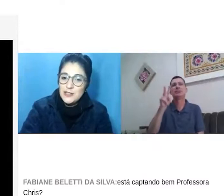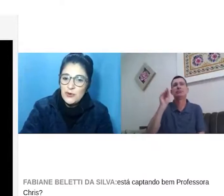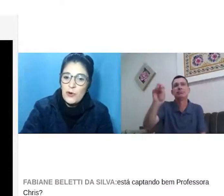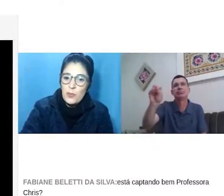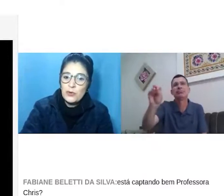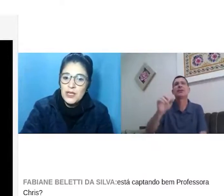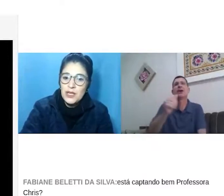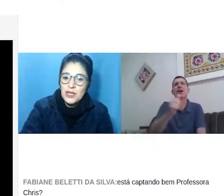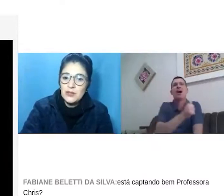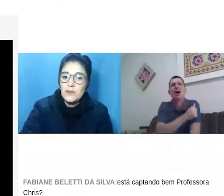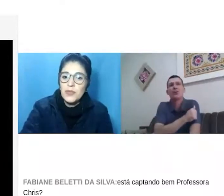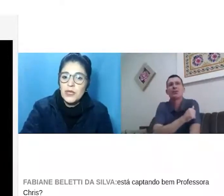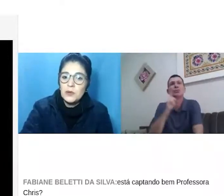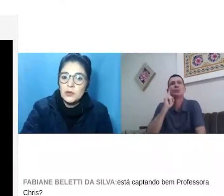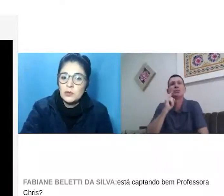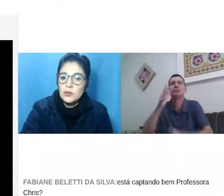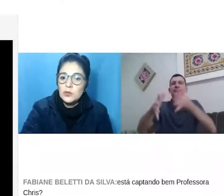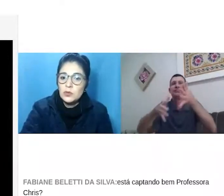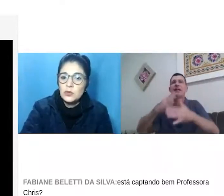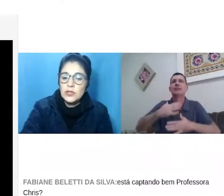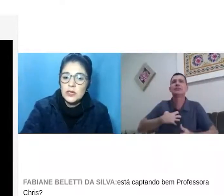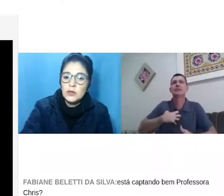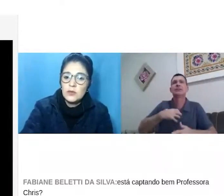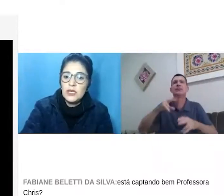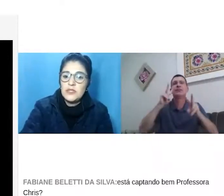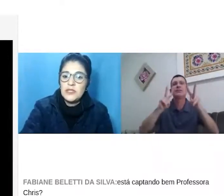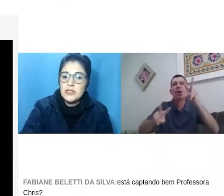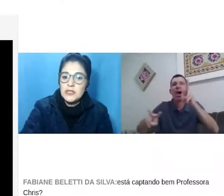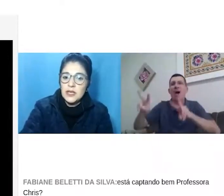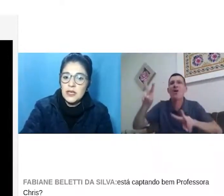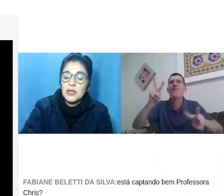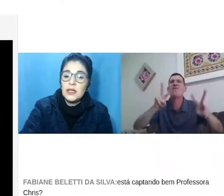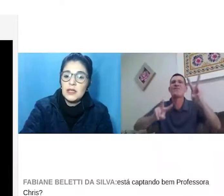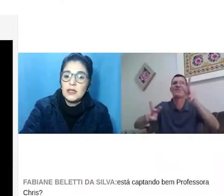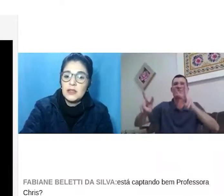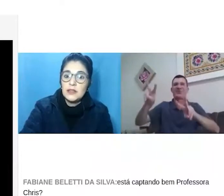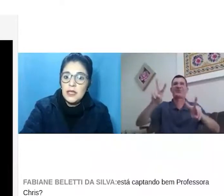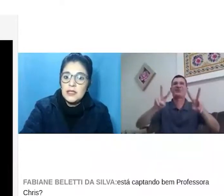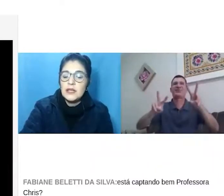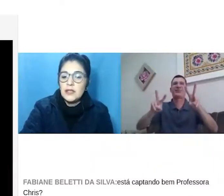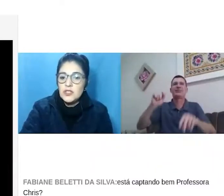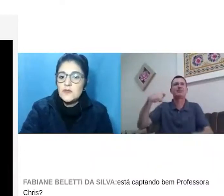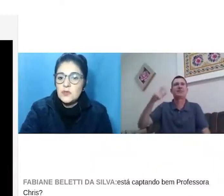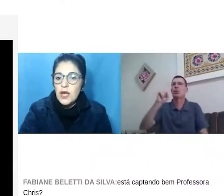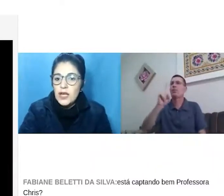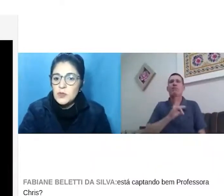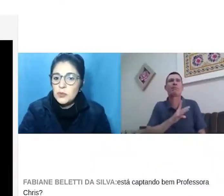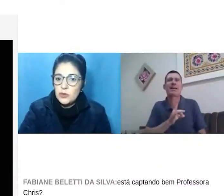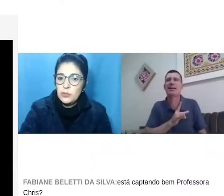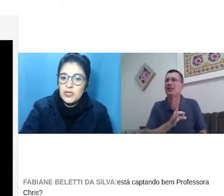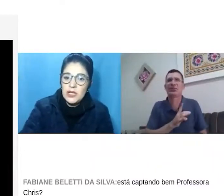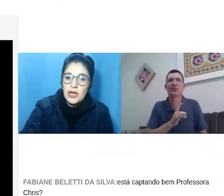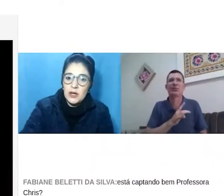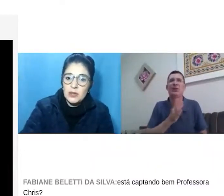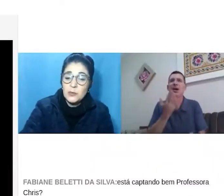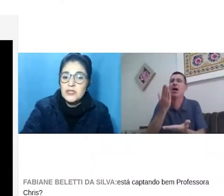isso provoca um pouco de medo. O aluno surdo, então, ele precisa ter estratégias visuais para poder